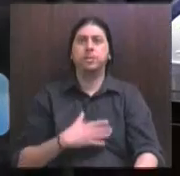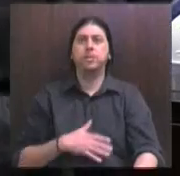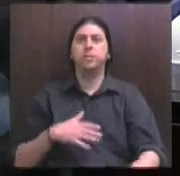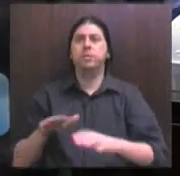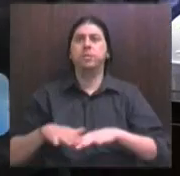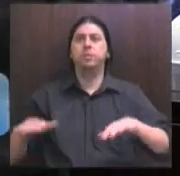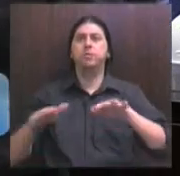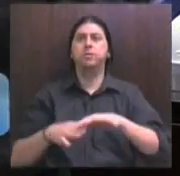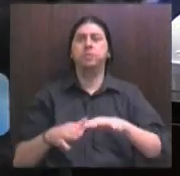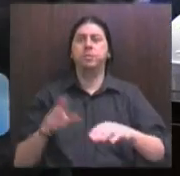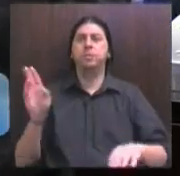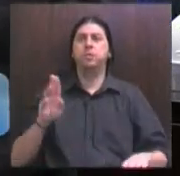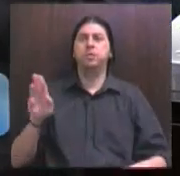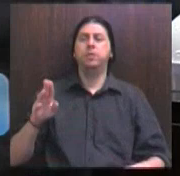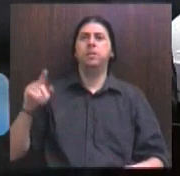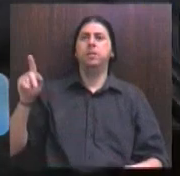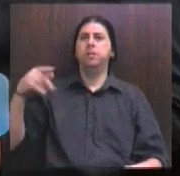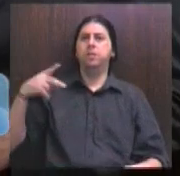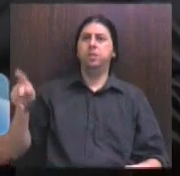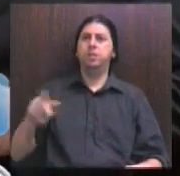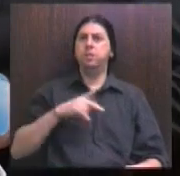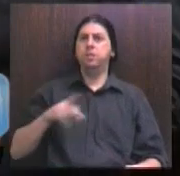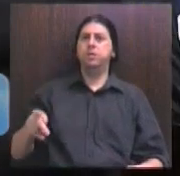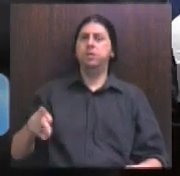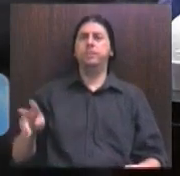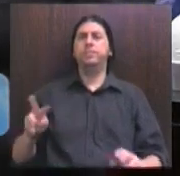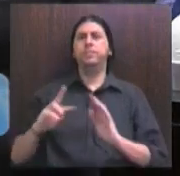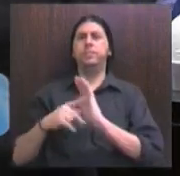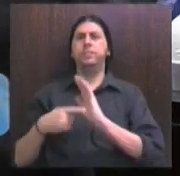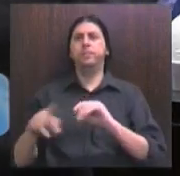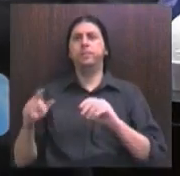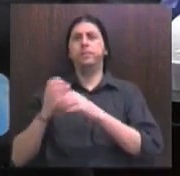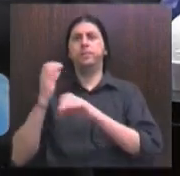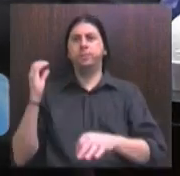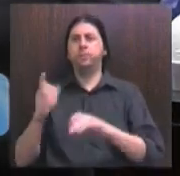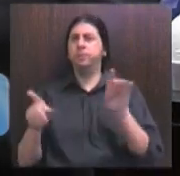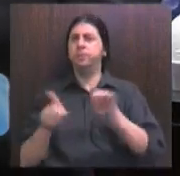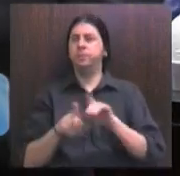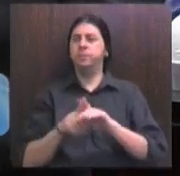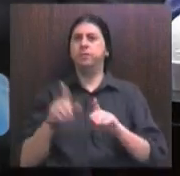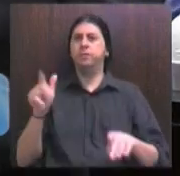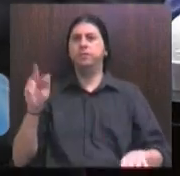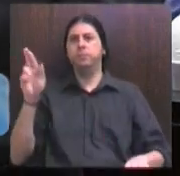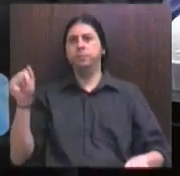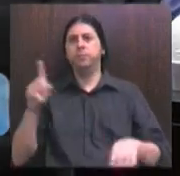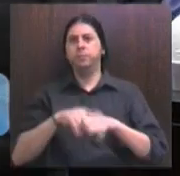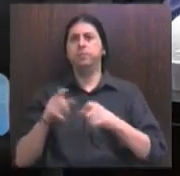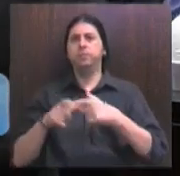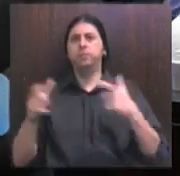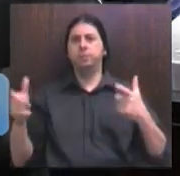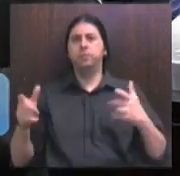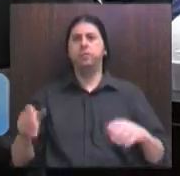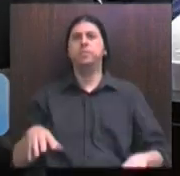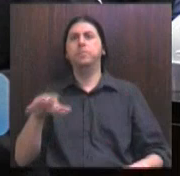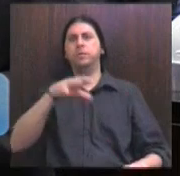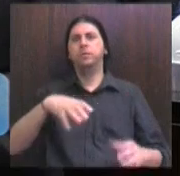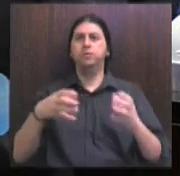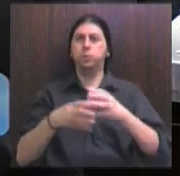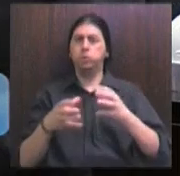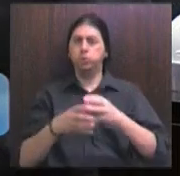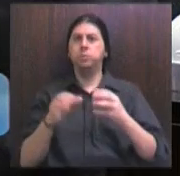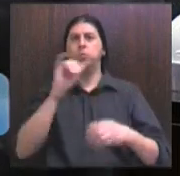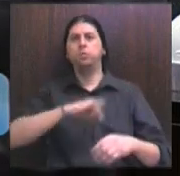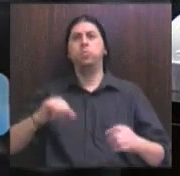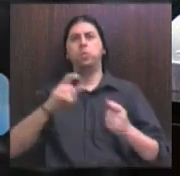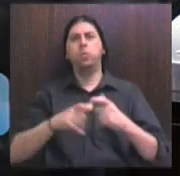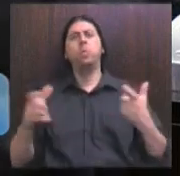Sindicato, e deputado Augusto Lara. Por esse grande expediente, há uma classe tão importante,